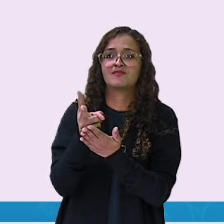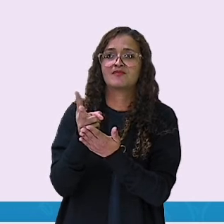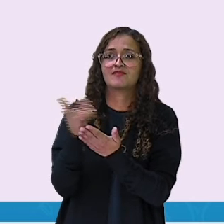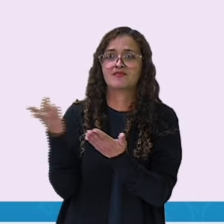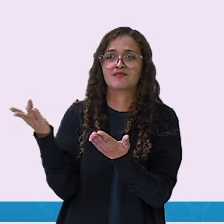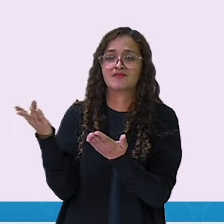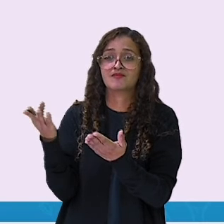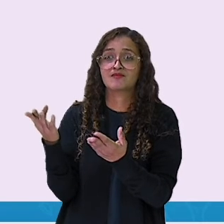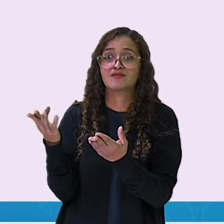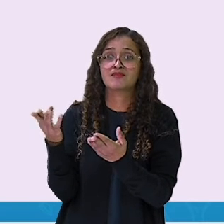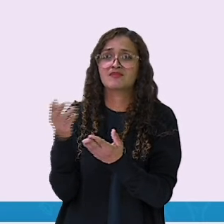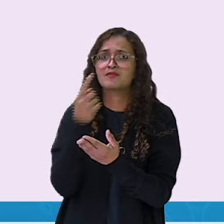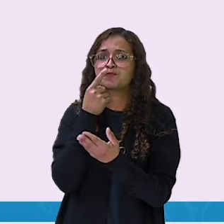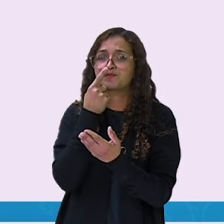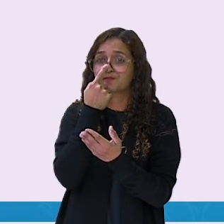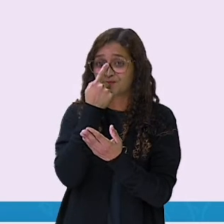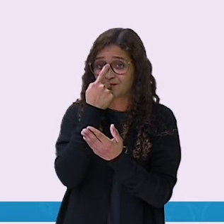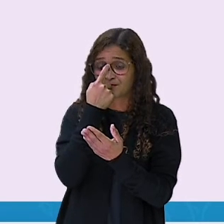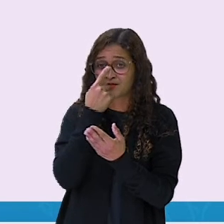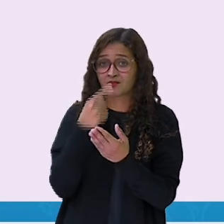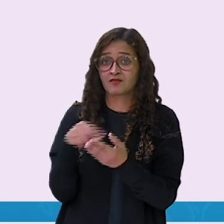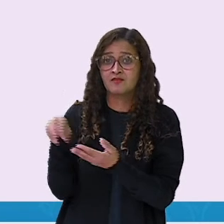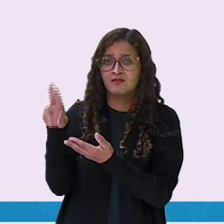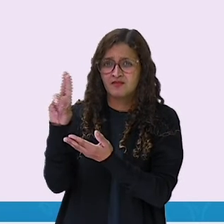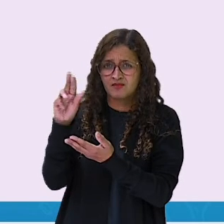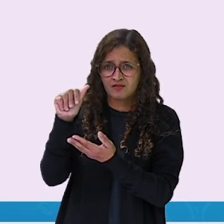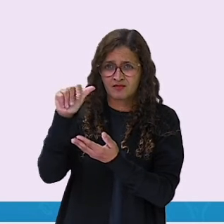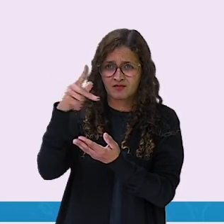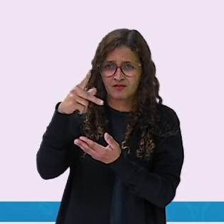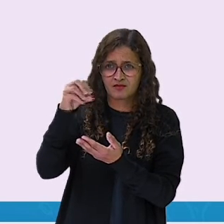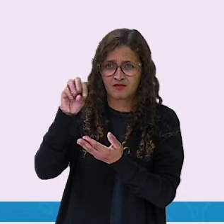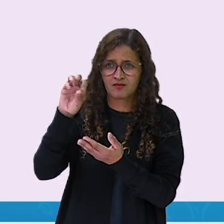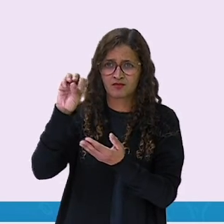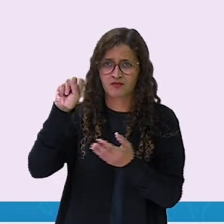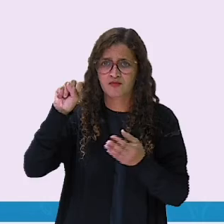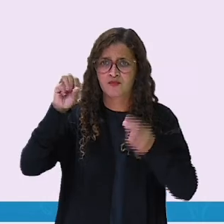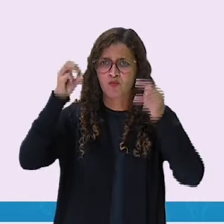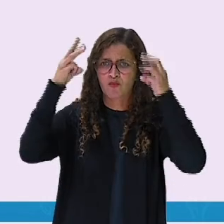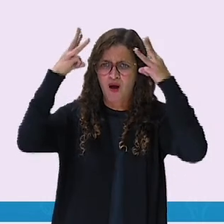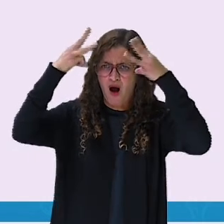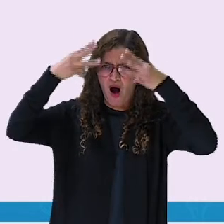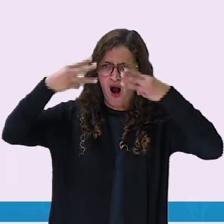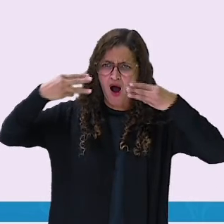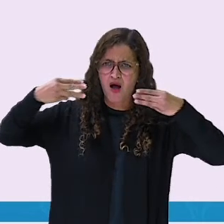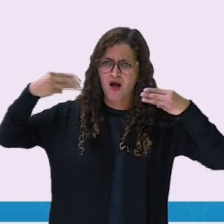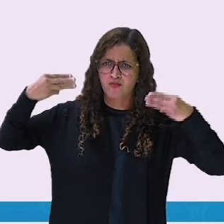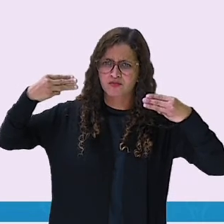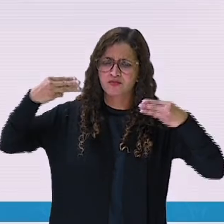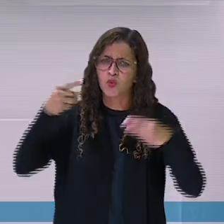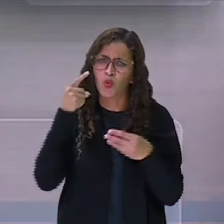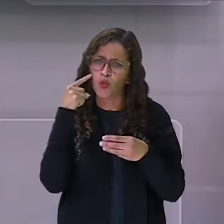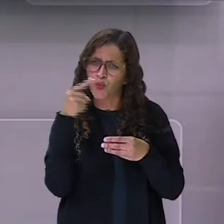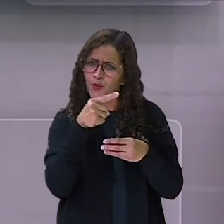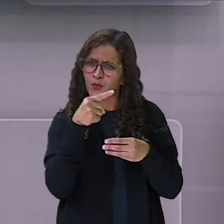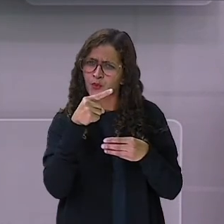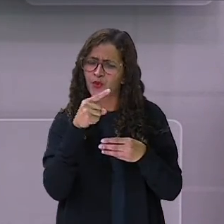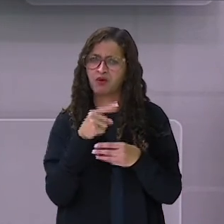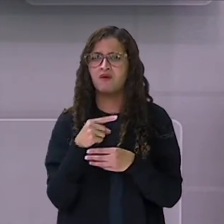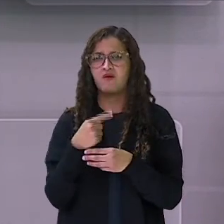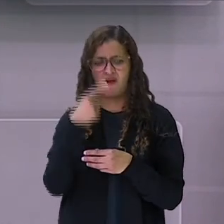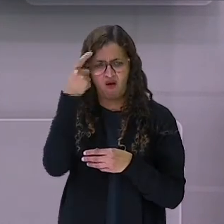raposa. Você já viu uma raposa? Eu nunca vi uma raposa pessoalmente.